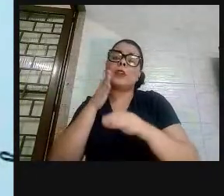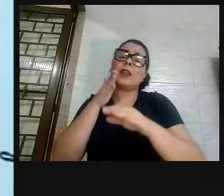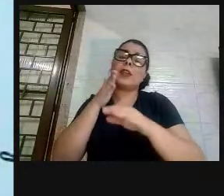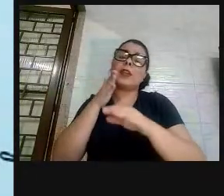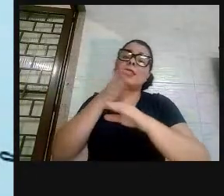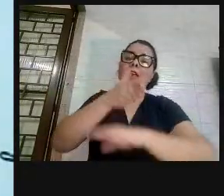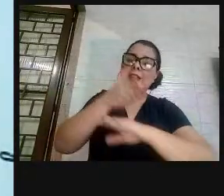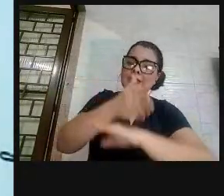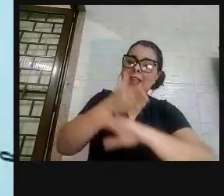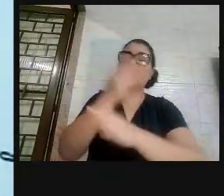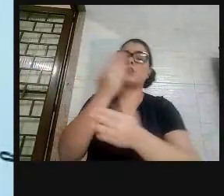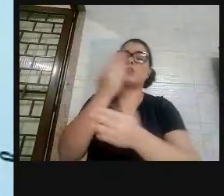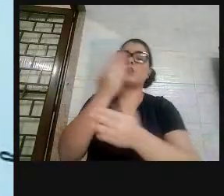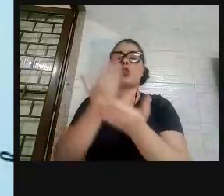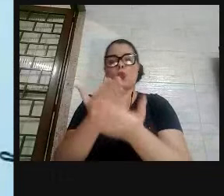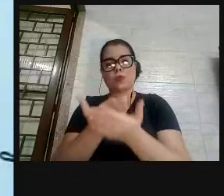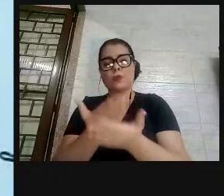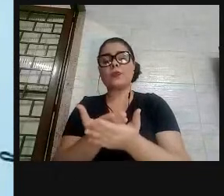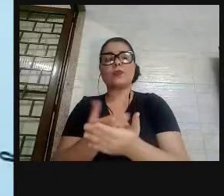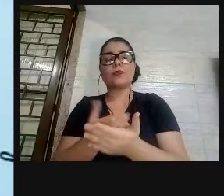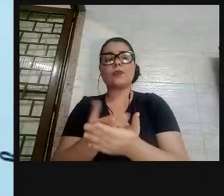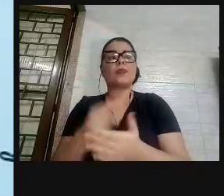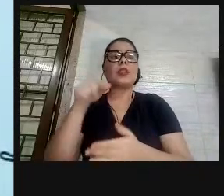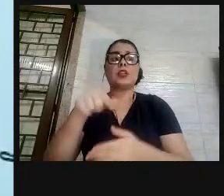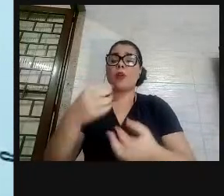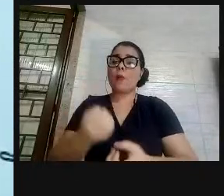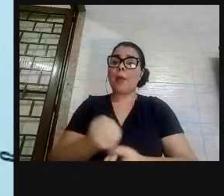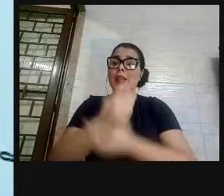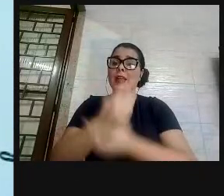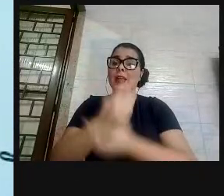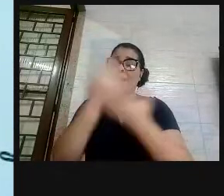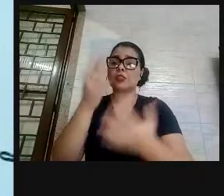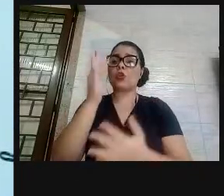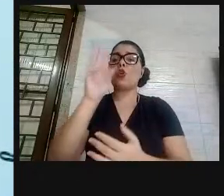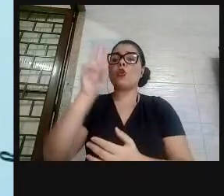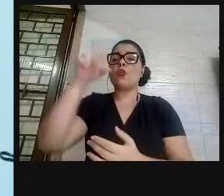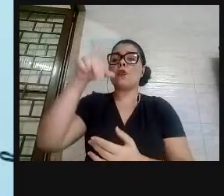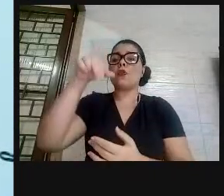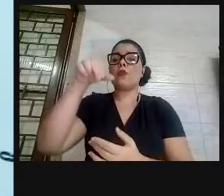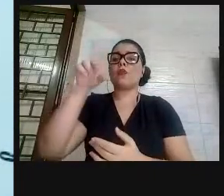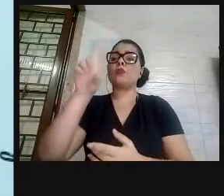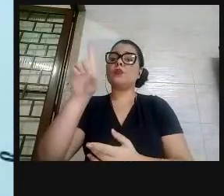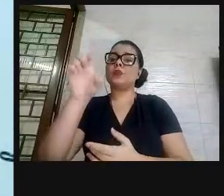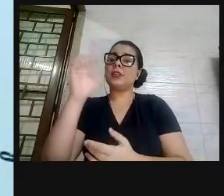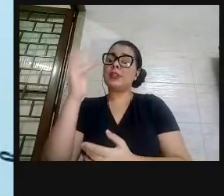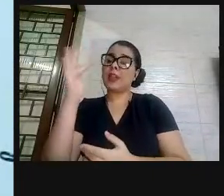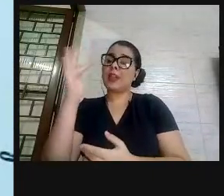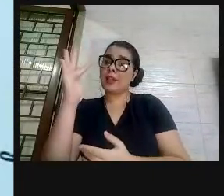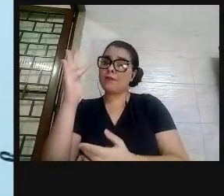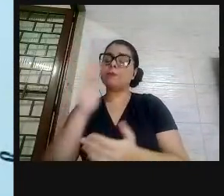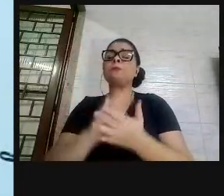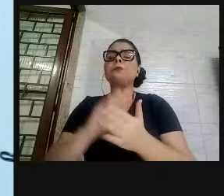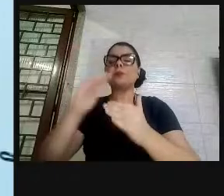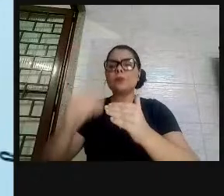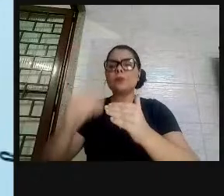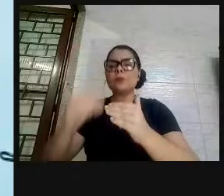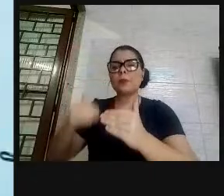E isso foi a criação do Fundef, que foi criado em 1996. Depois, em